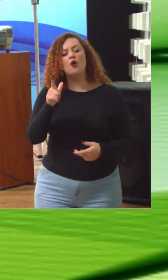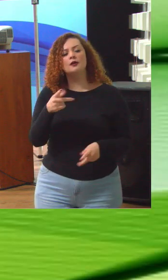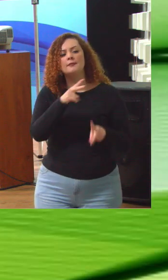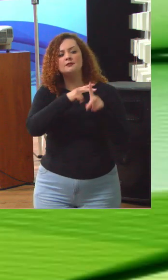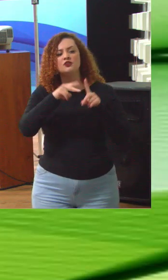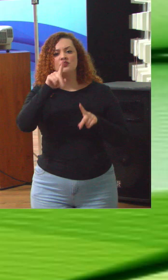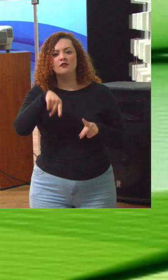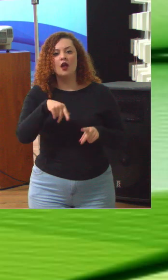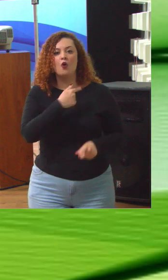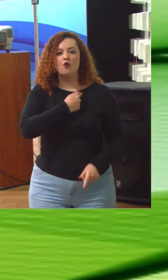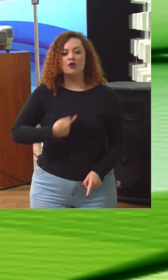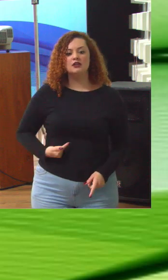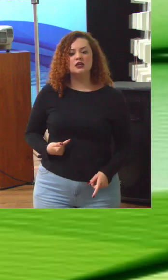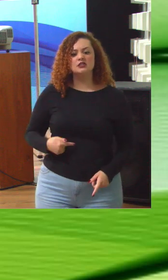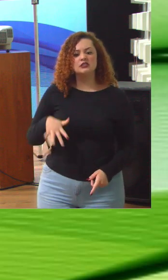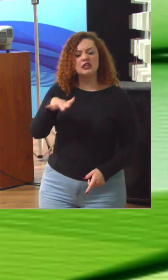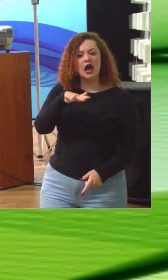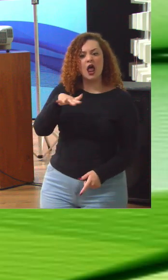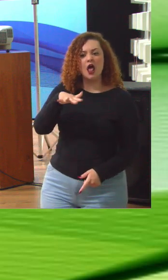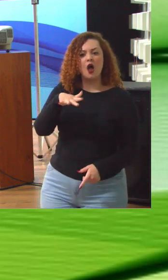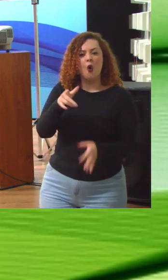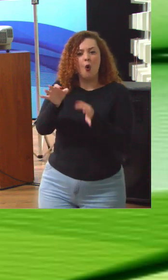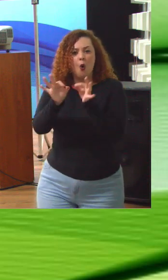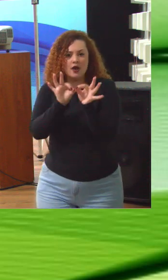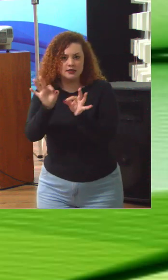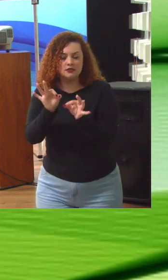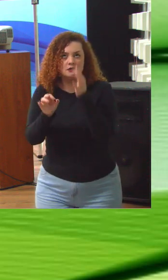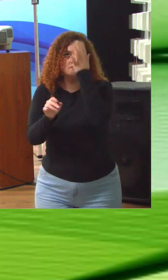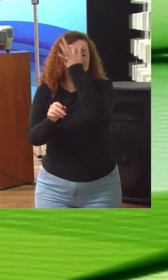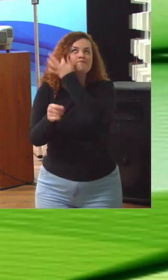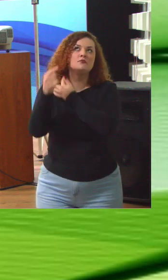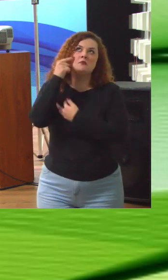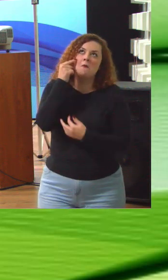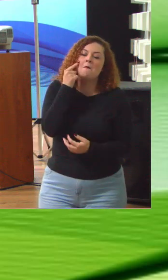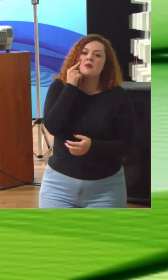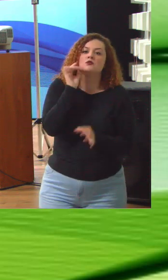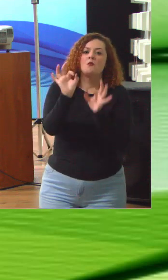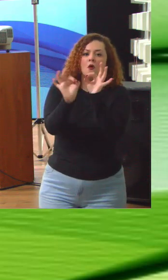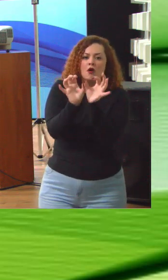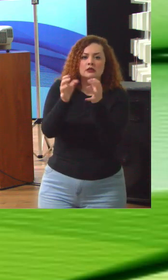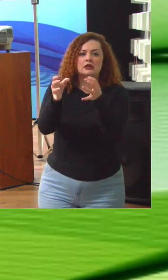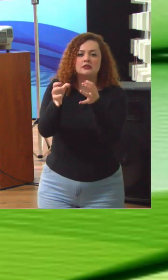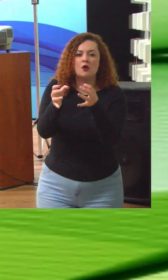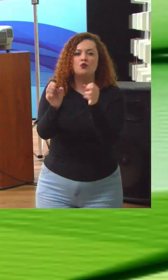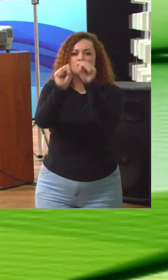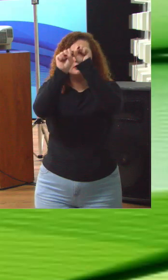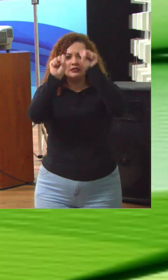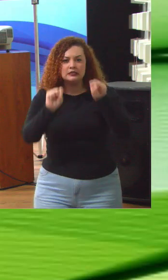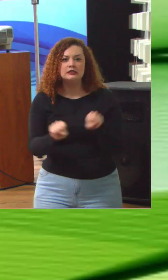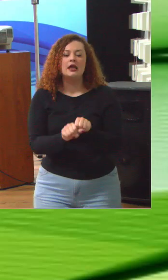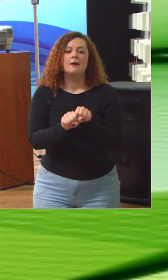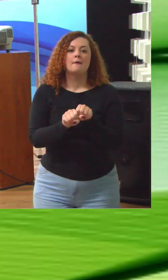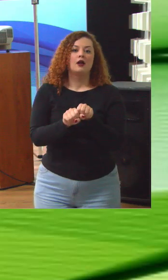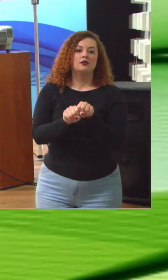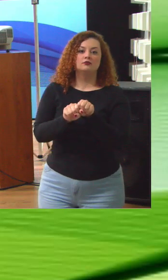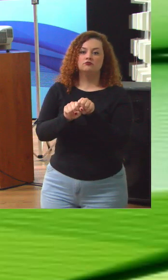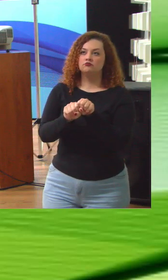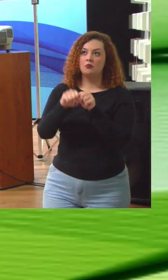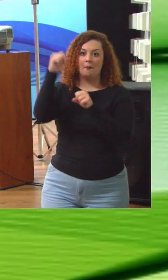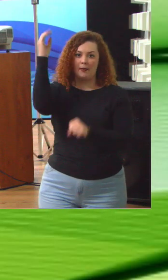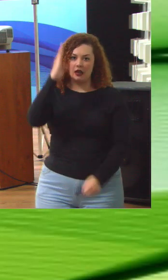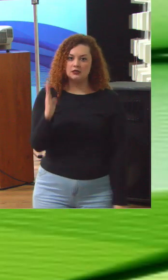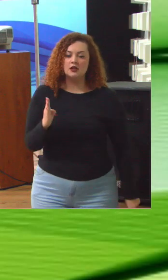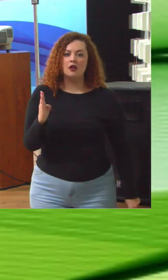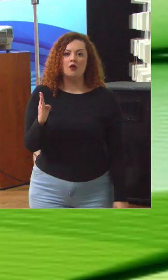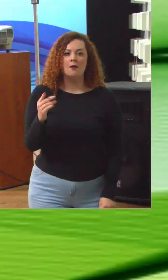governança no nível organizacional. Quando eu olho para uma dada organização desse imenso sistema de Estado brasileiro, nós